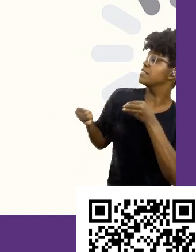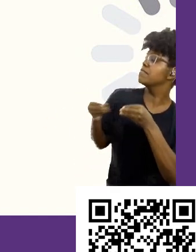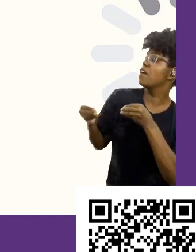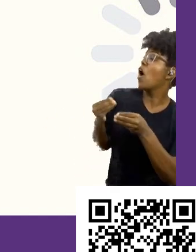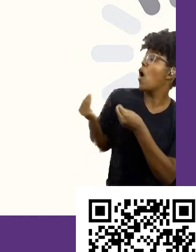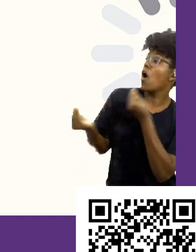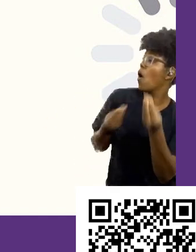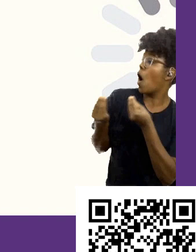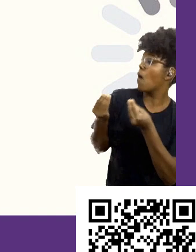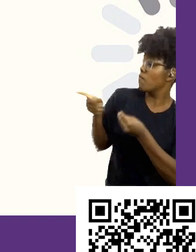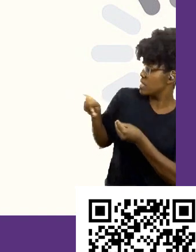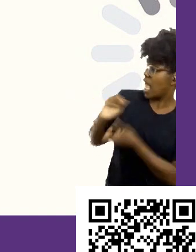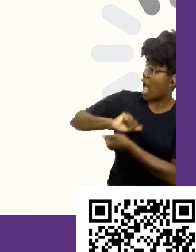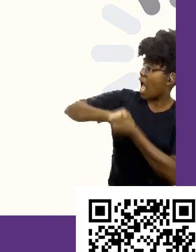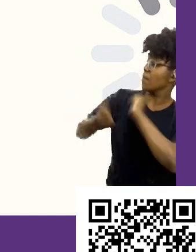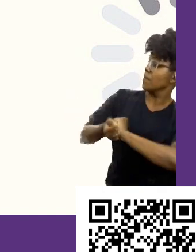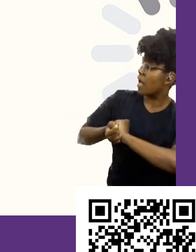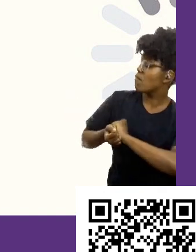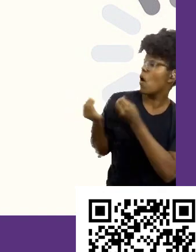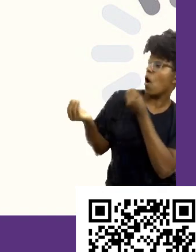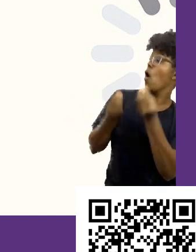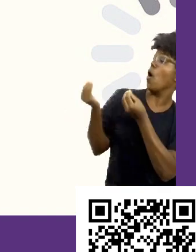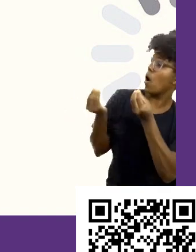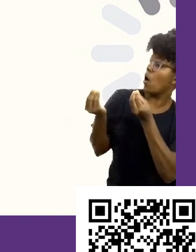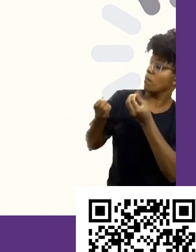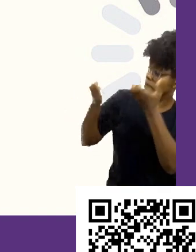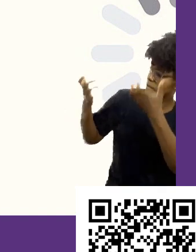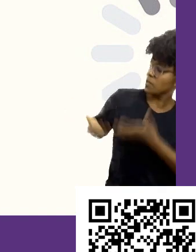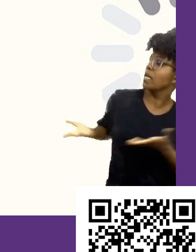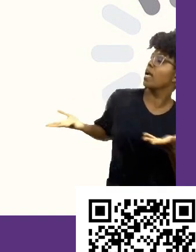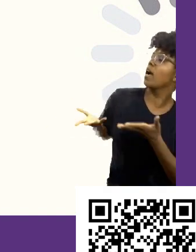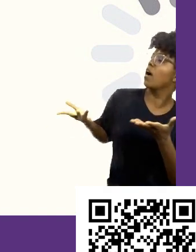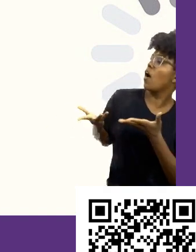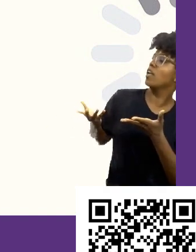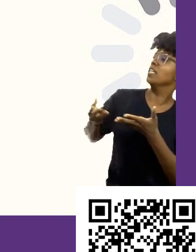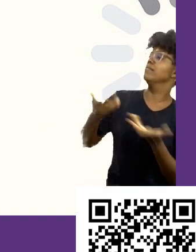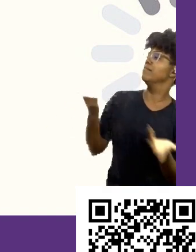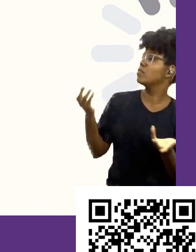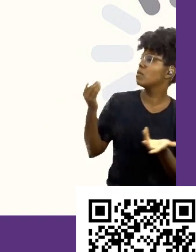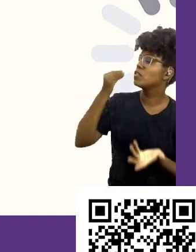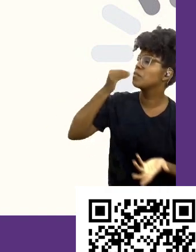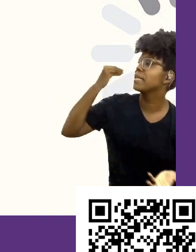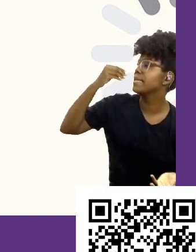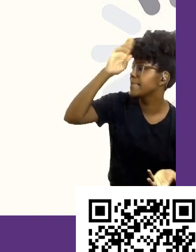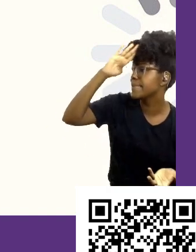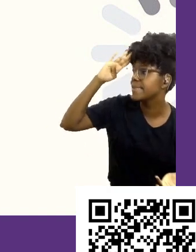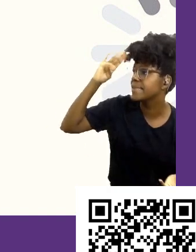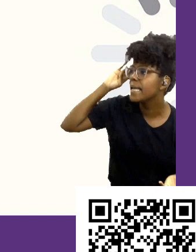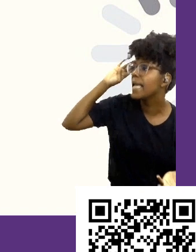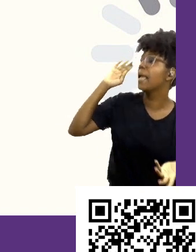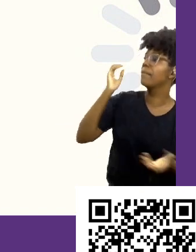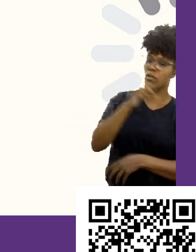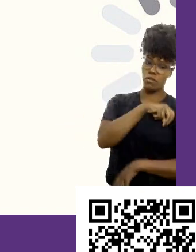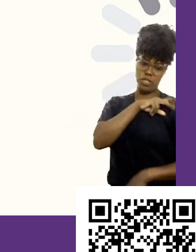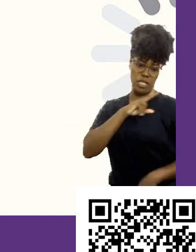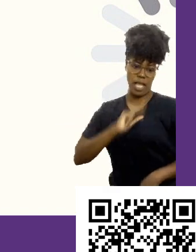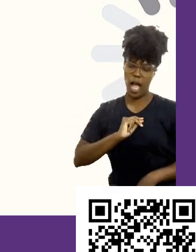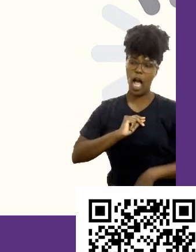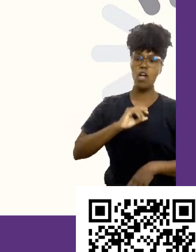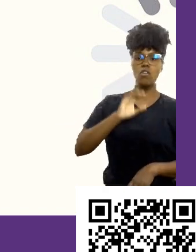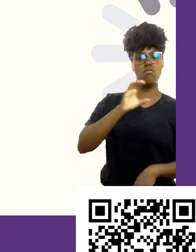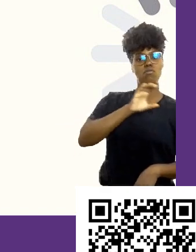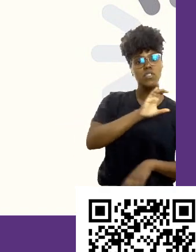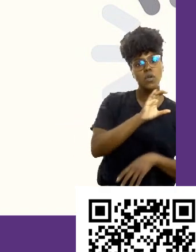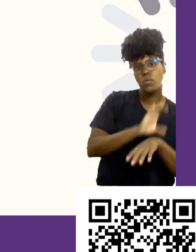adaptável no seu trabalho, na sua experiência acadêmica, no SENAC, no seu curso técnico, no seu jovem aprendiz.